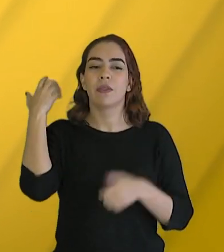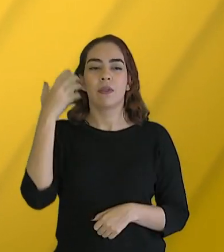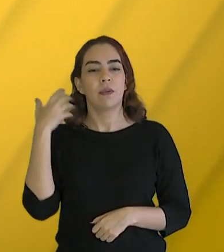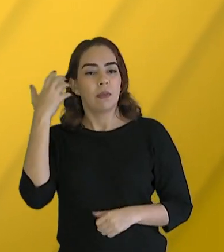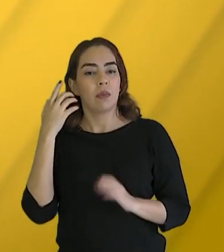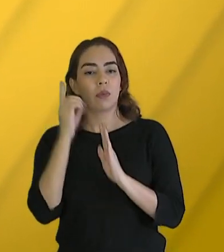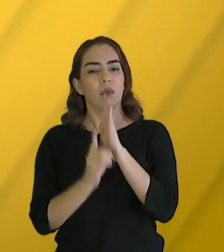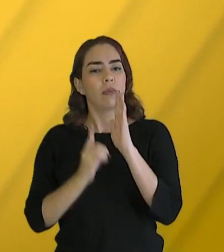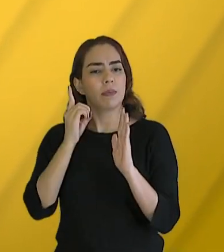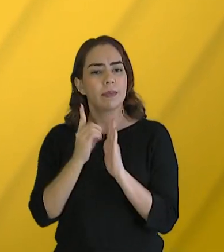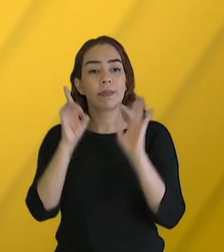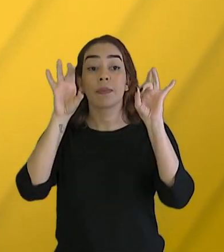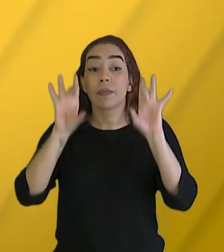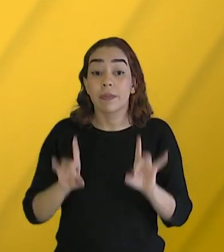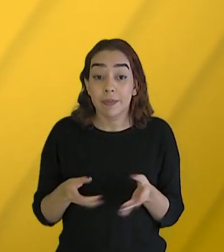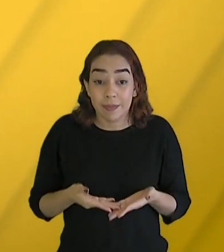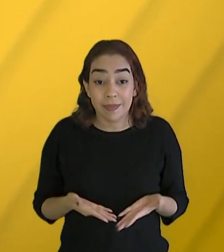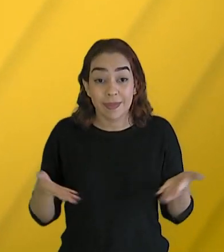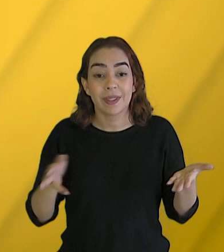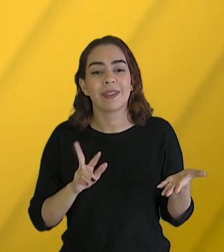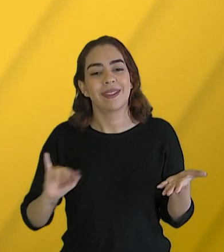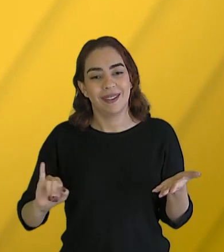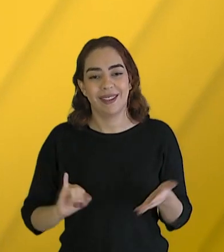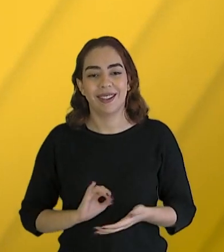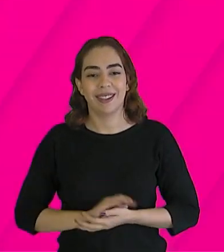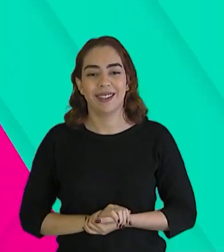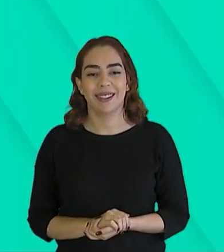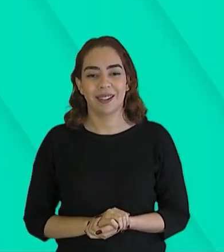documentário, tudo isso agora! Só vamos!